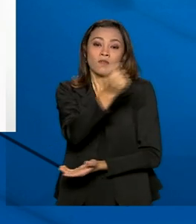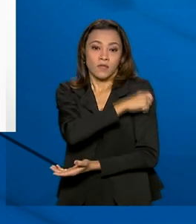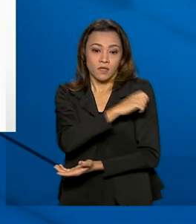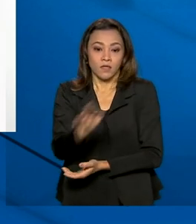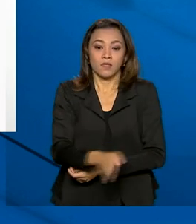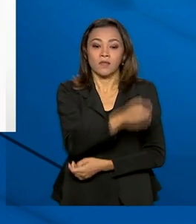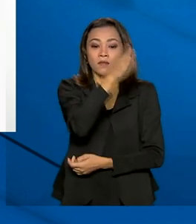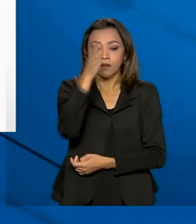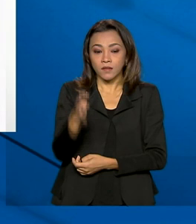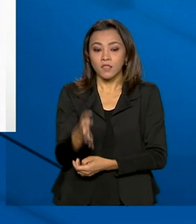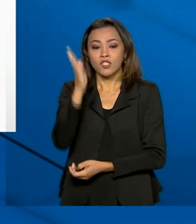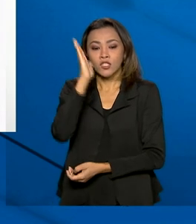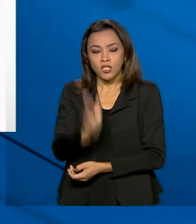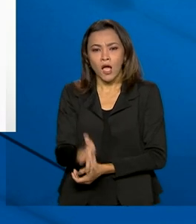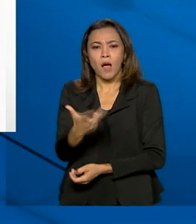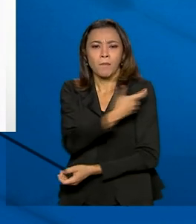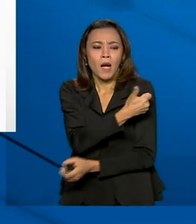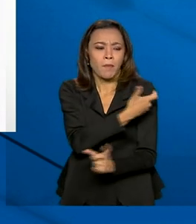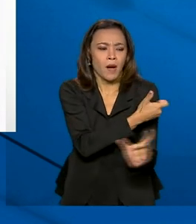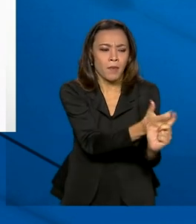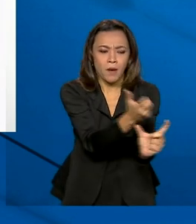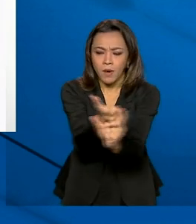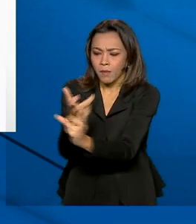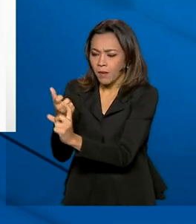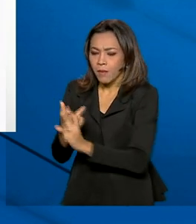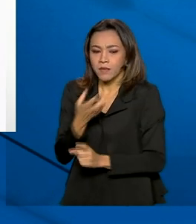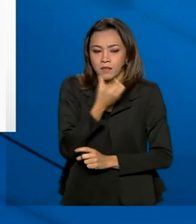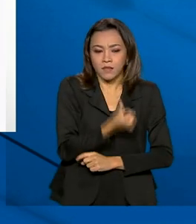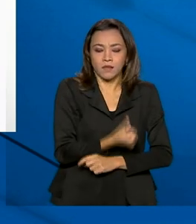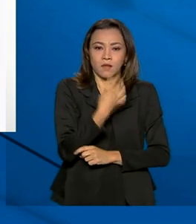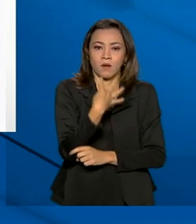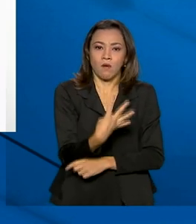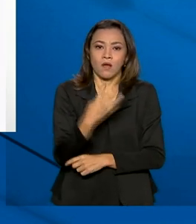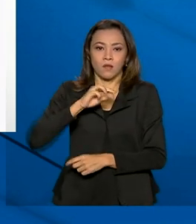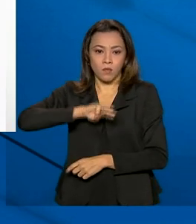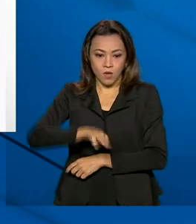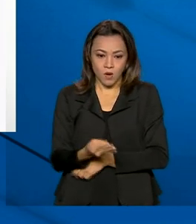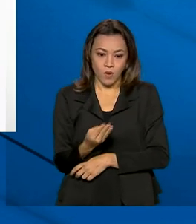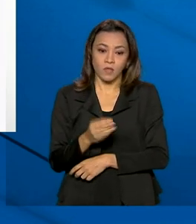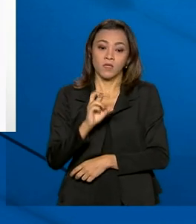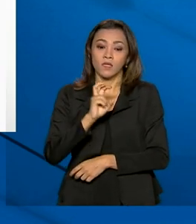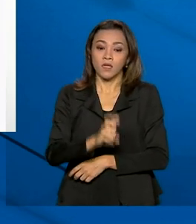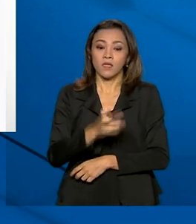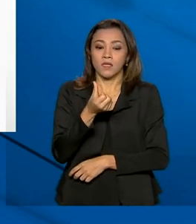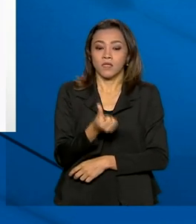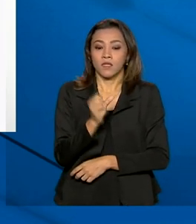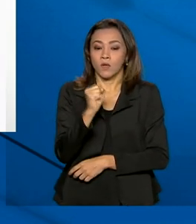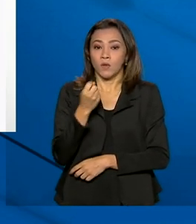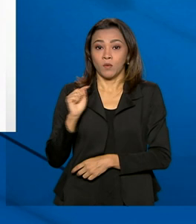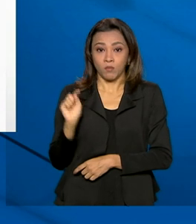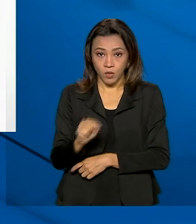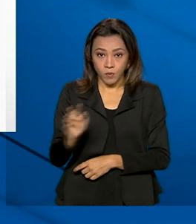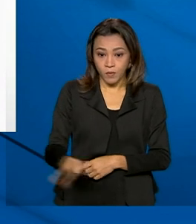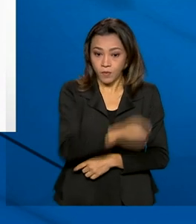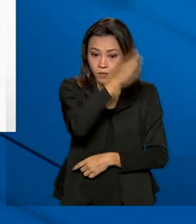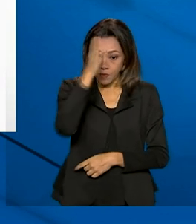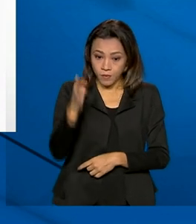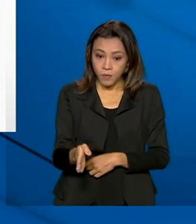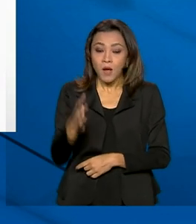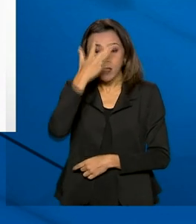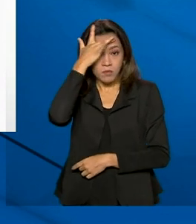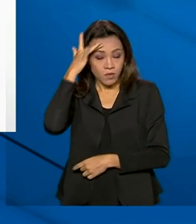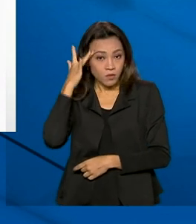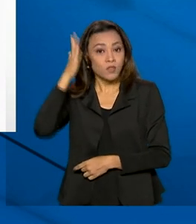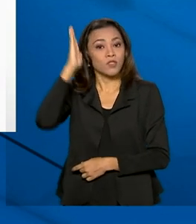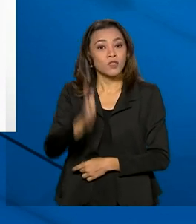As doses aplicadas já somam mais de 64 milhões 568 mil. As pessoas que tomaram